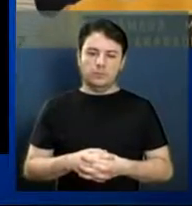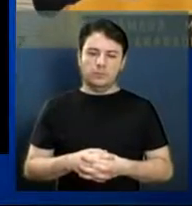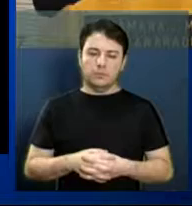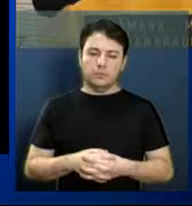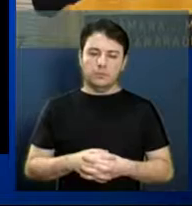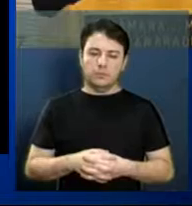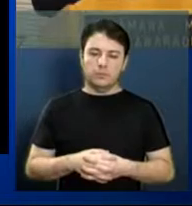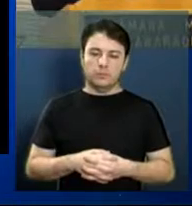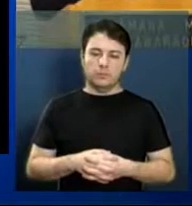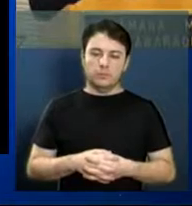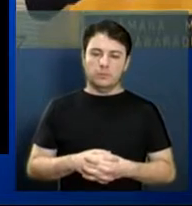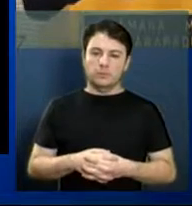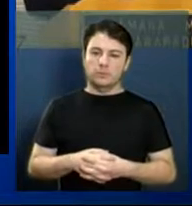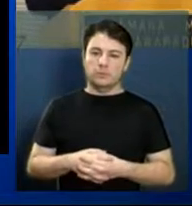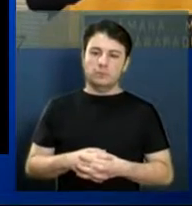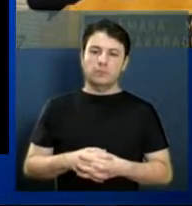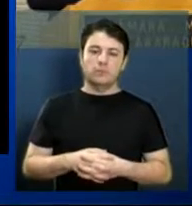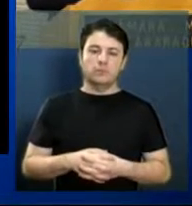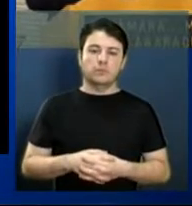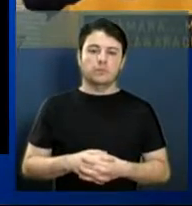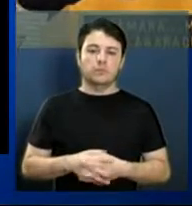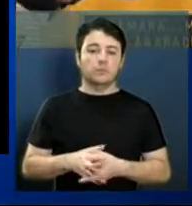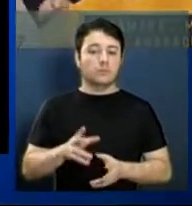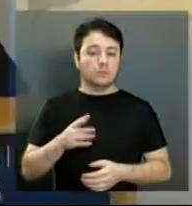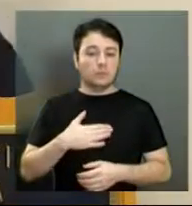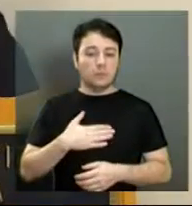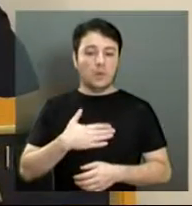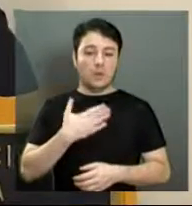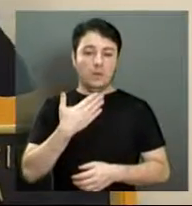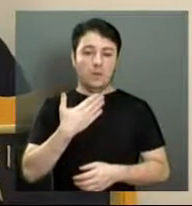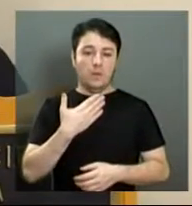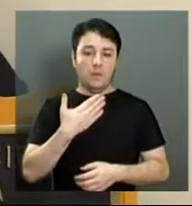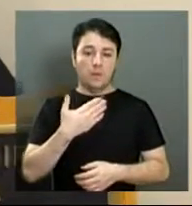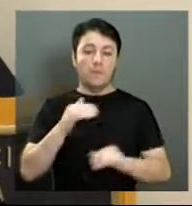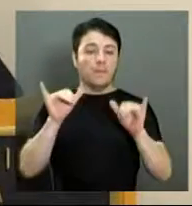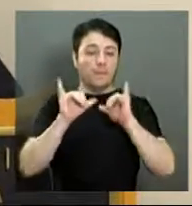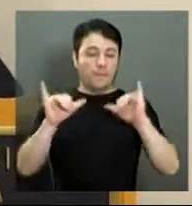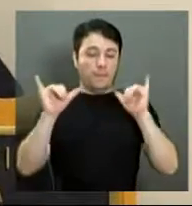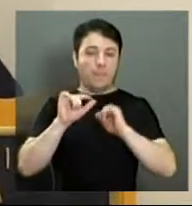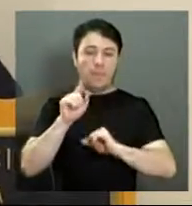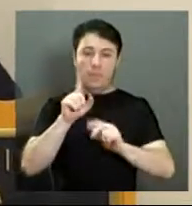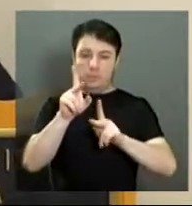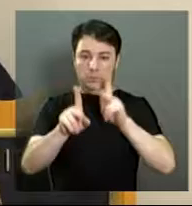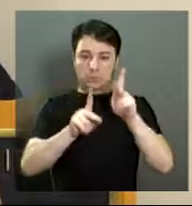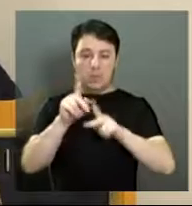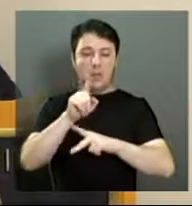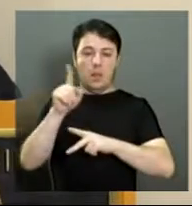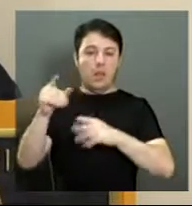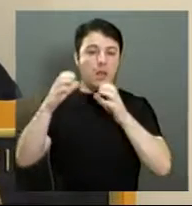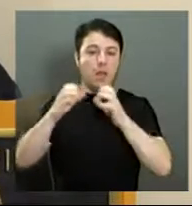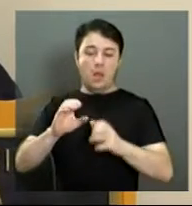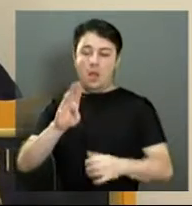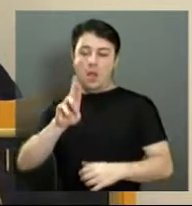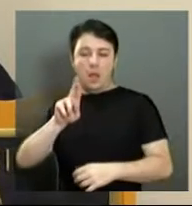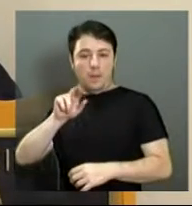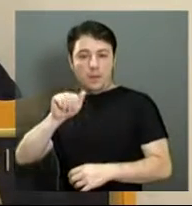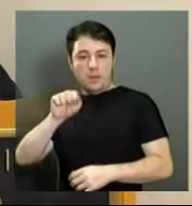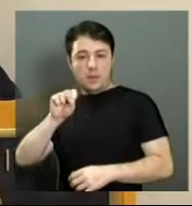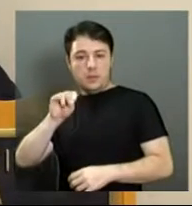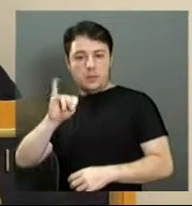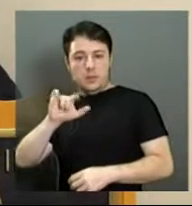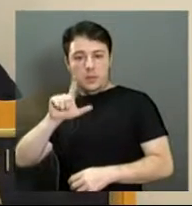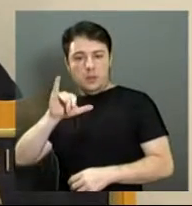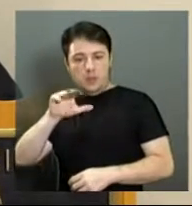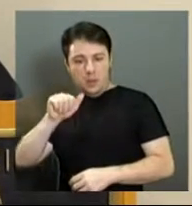E, para finalizar, gostaria novamente de informar a população da região do Jardim Brasília, que em